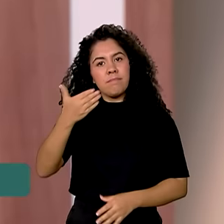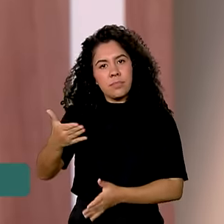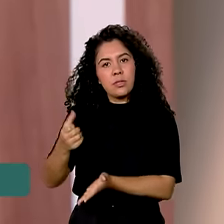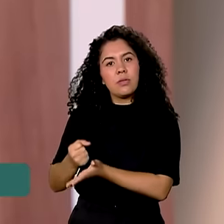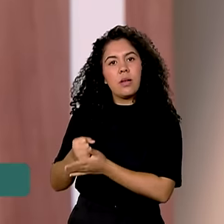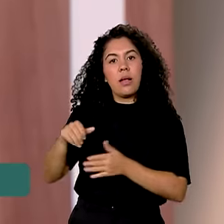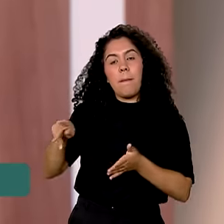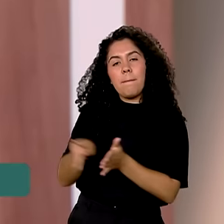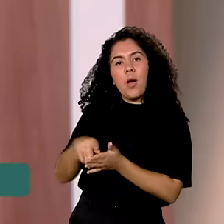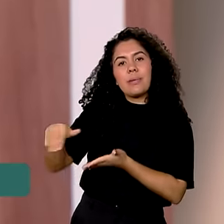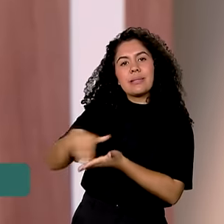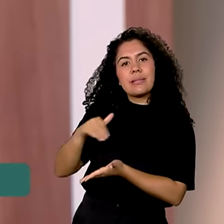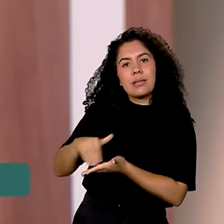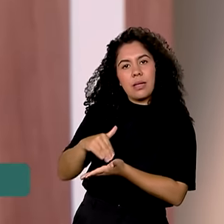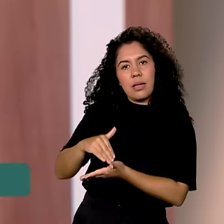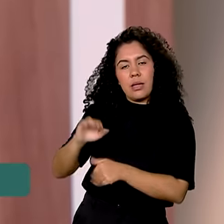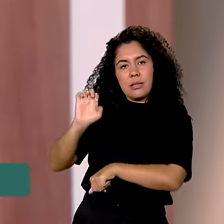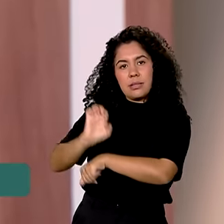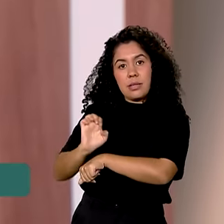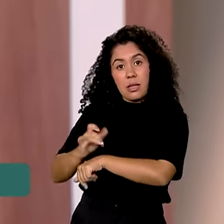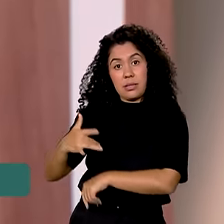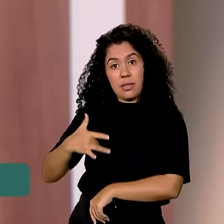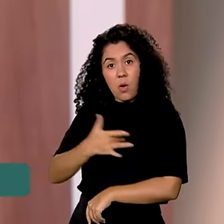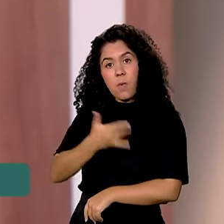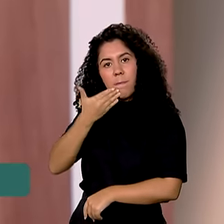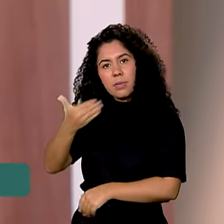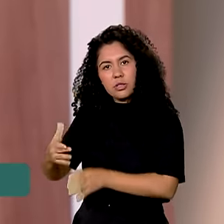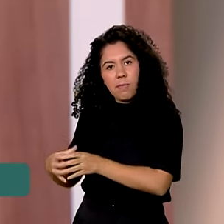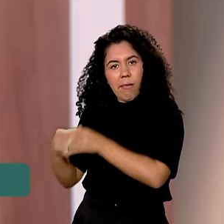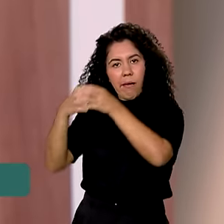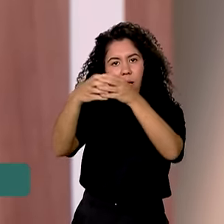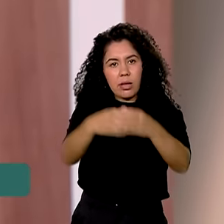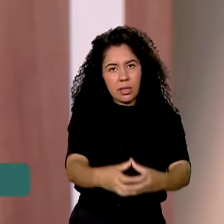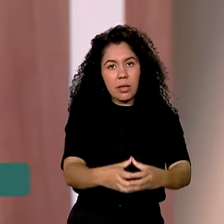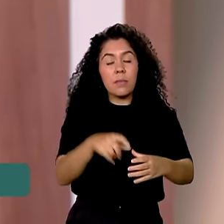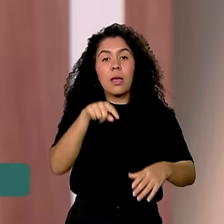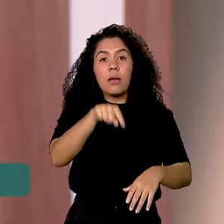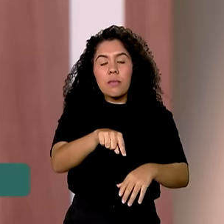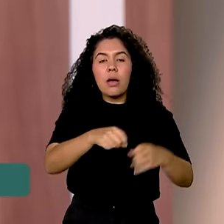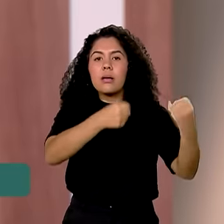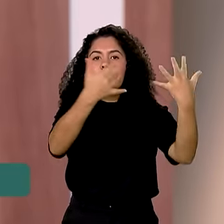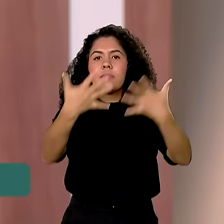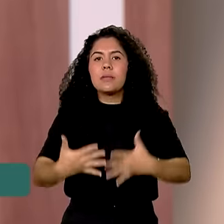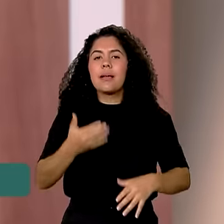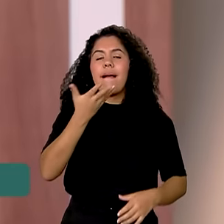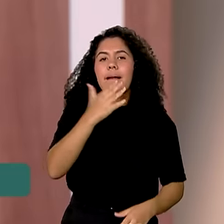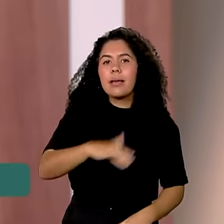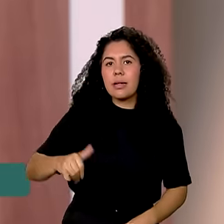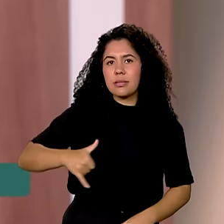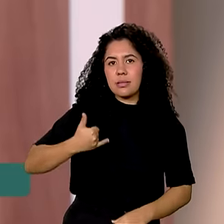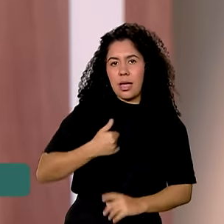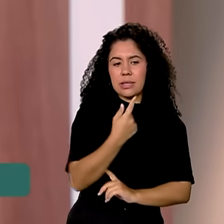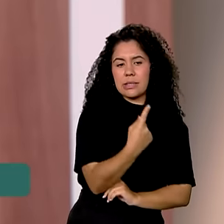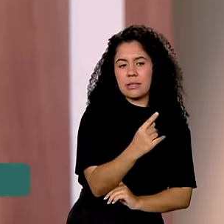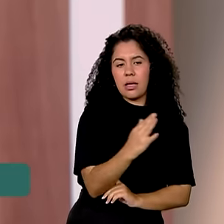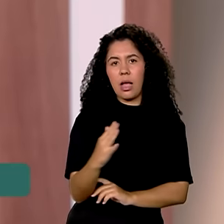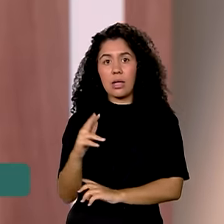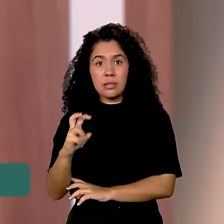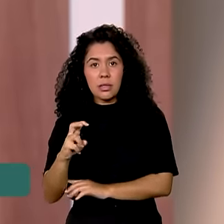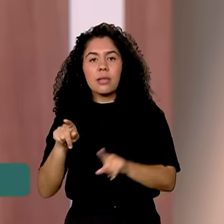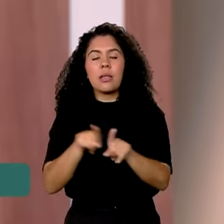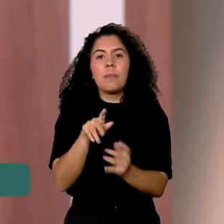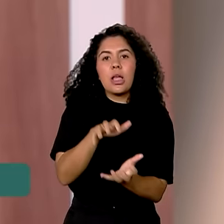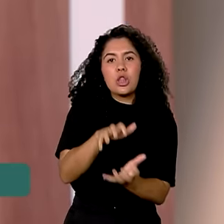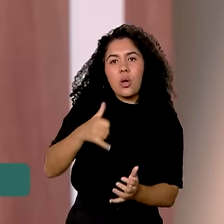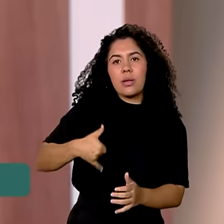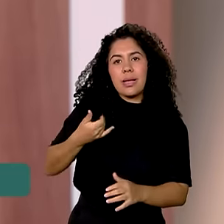pela Secretaria Estadual de Saúde. De acordo com os dados do governo do Acre, crianças de 1 a 5 anos e idosos acima de 60